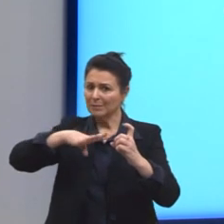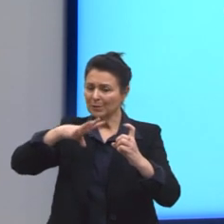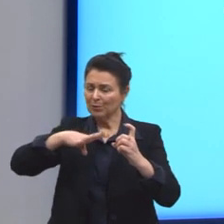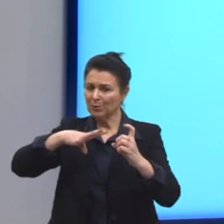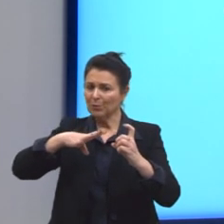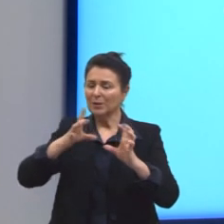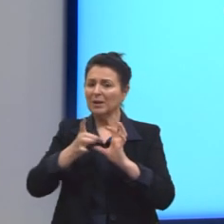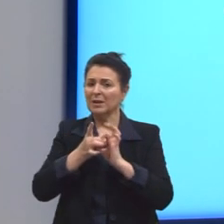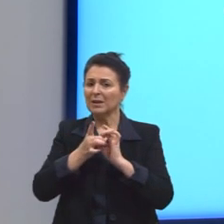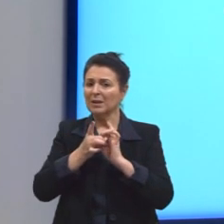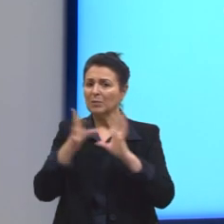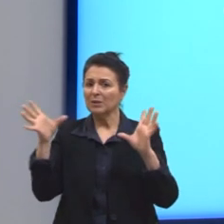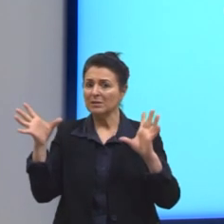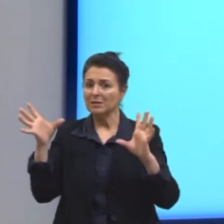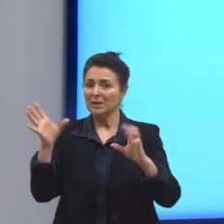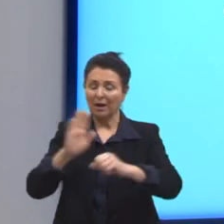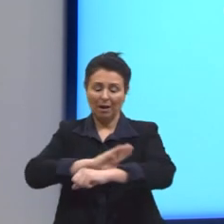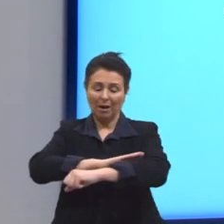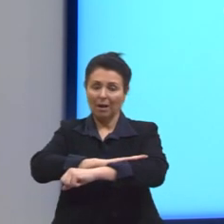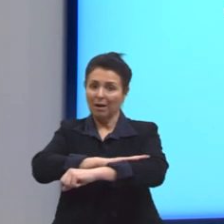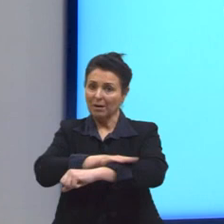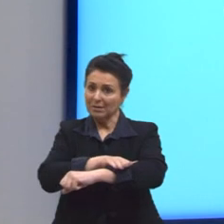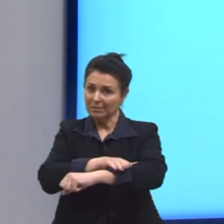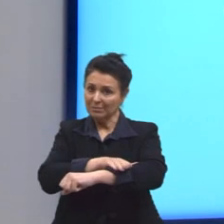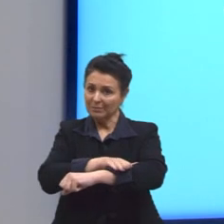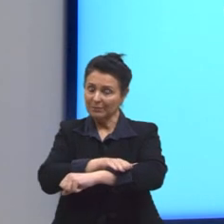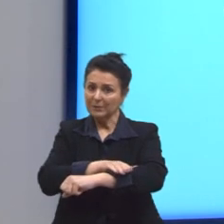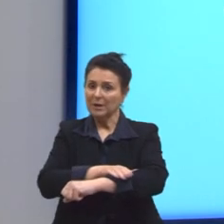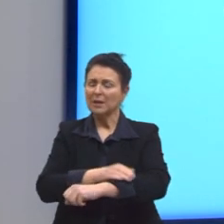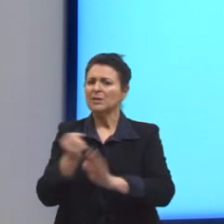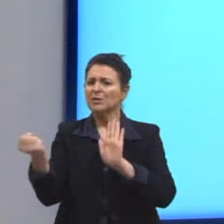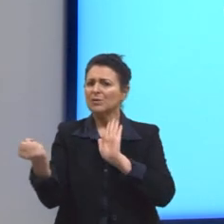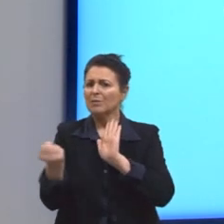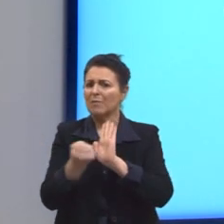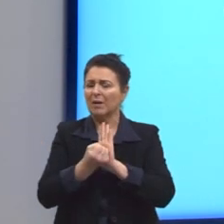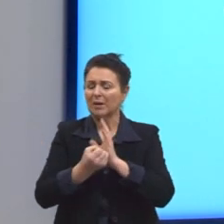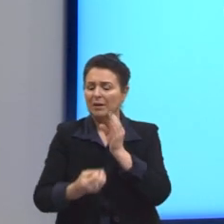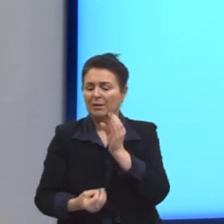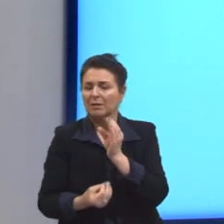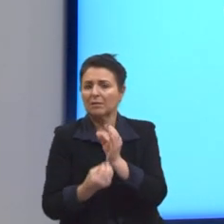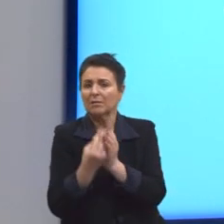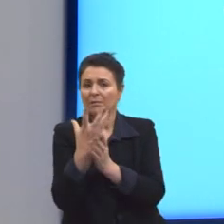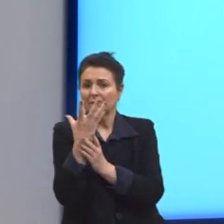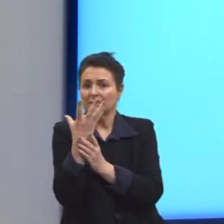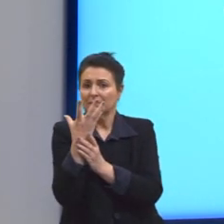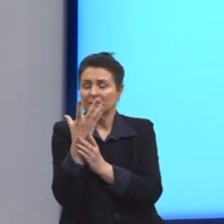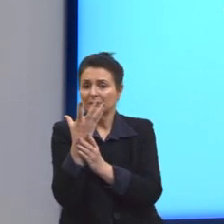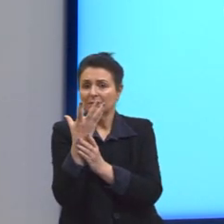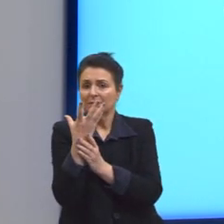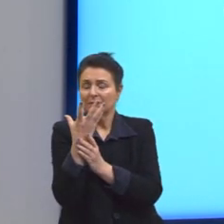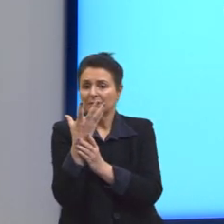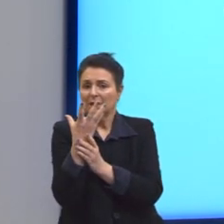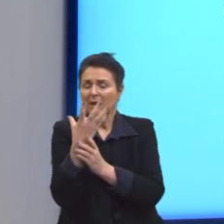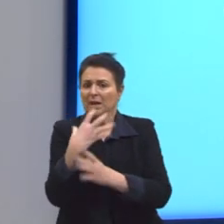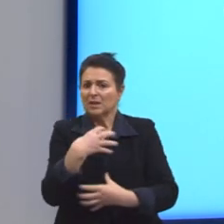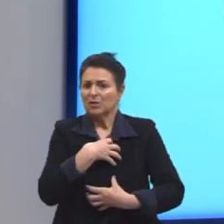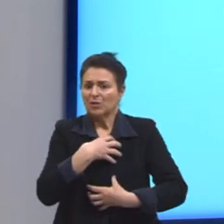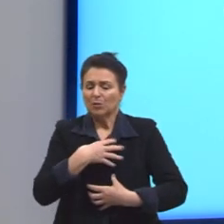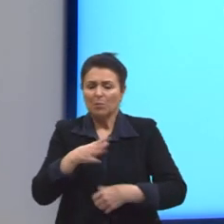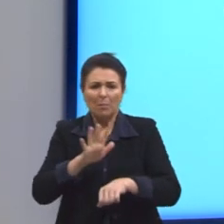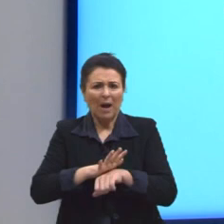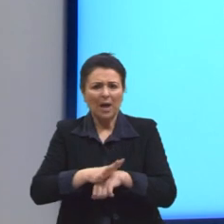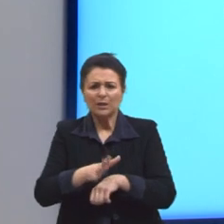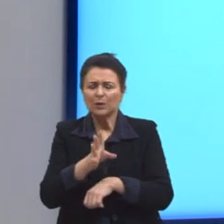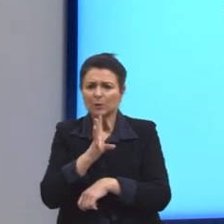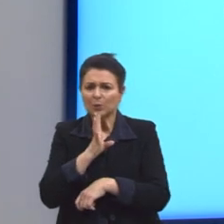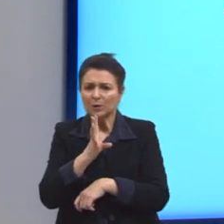racial. E a gente marca que um pouco esse mito, ele é fundado, ou ele é a forma mais conhecida dele,